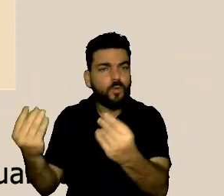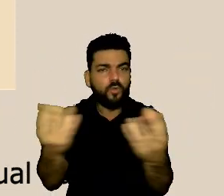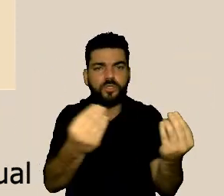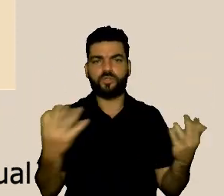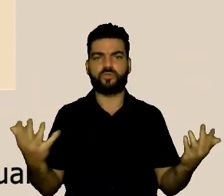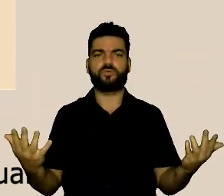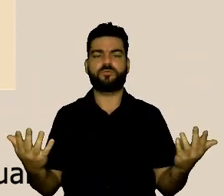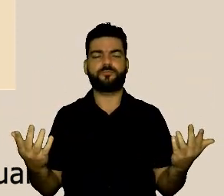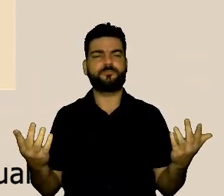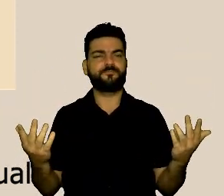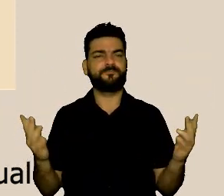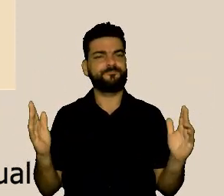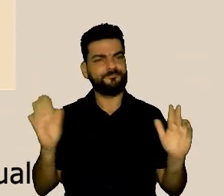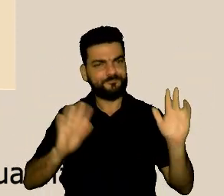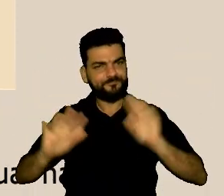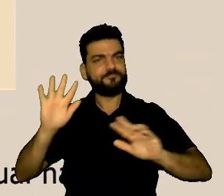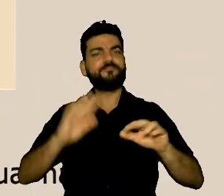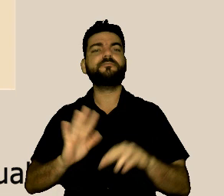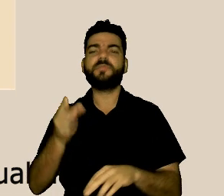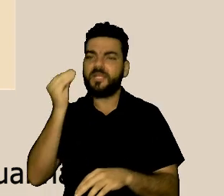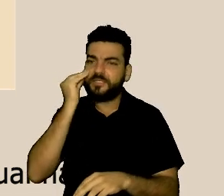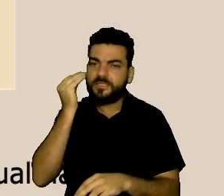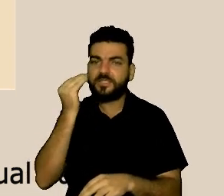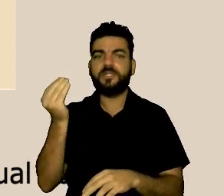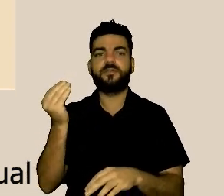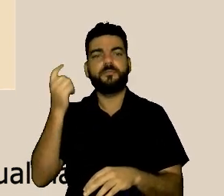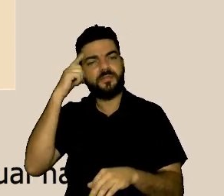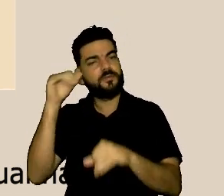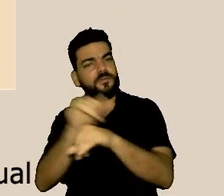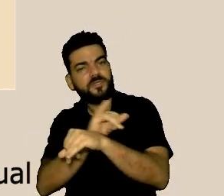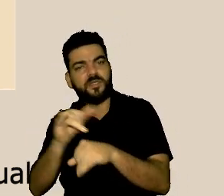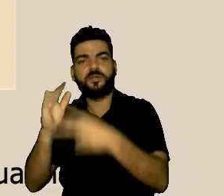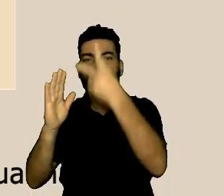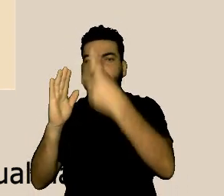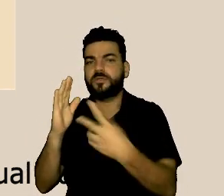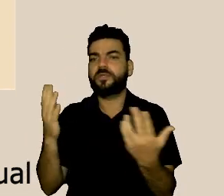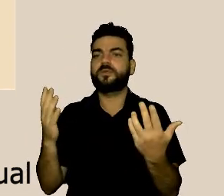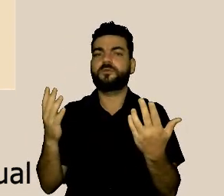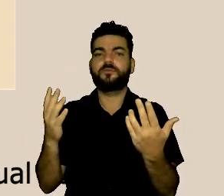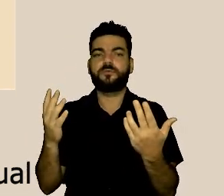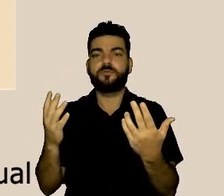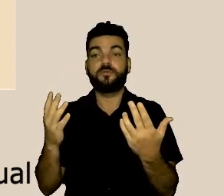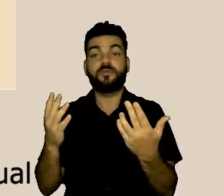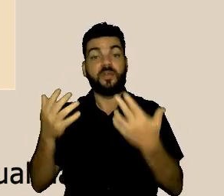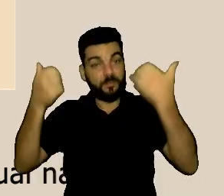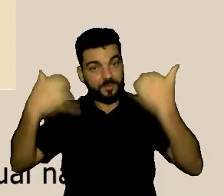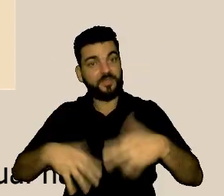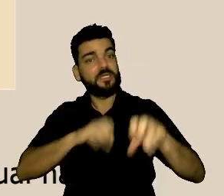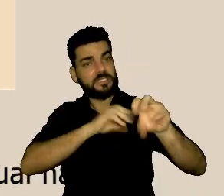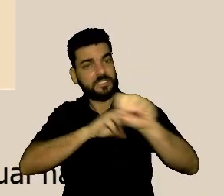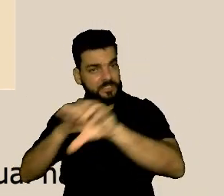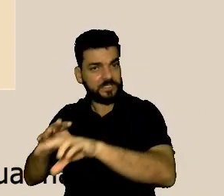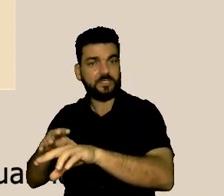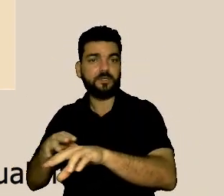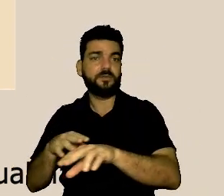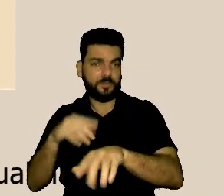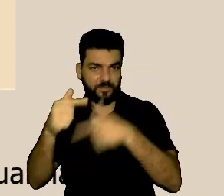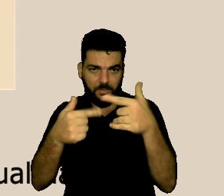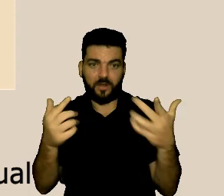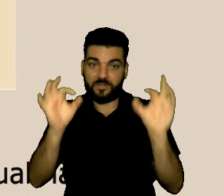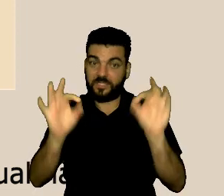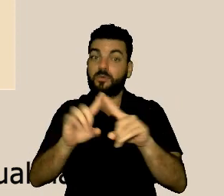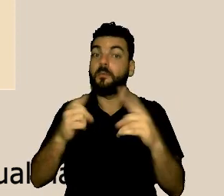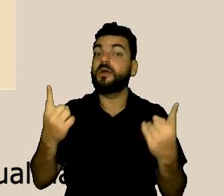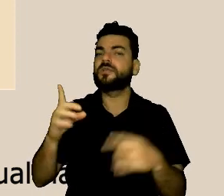já tentou mesmo pensar, a gente fala da necessidade de ter um trabalho, né? E daí a